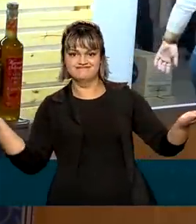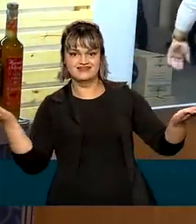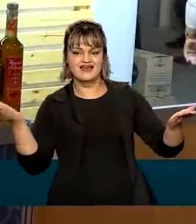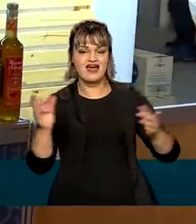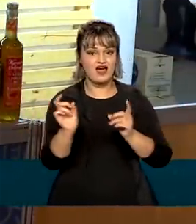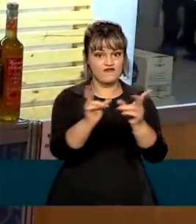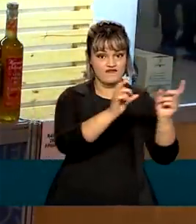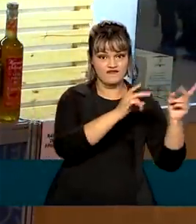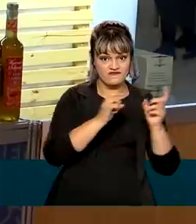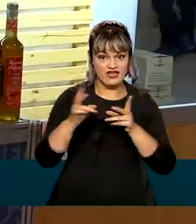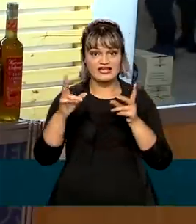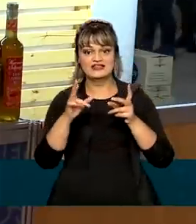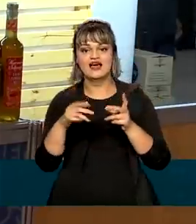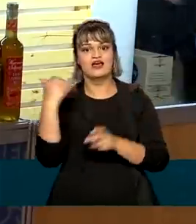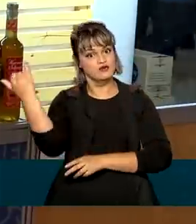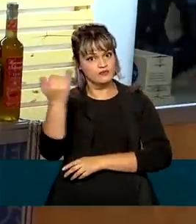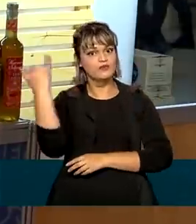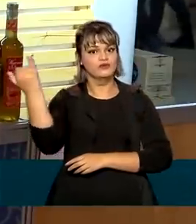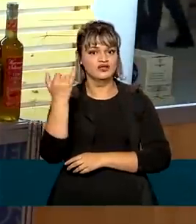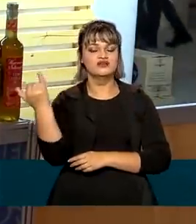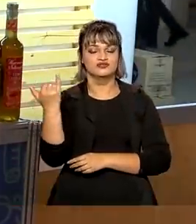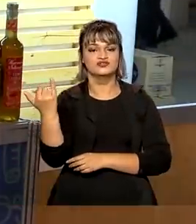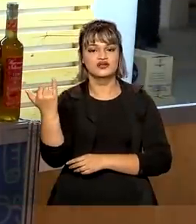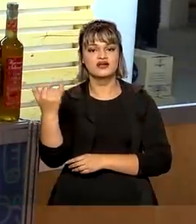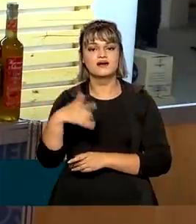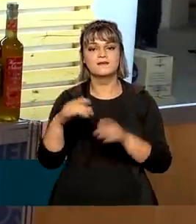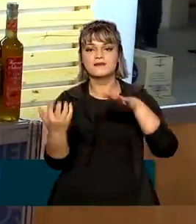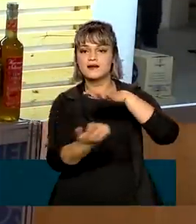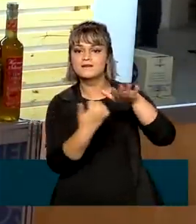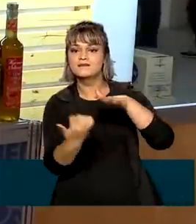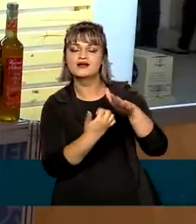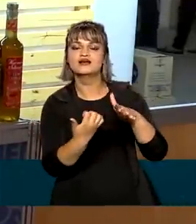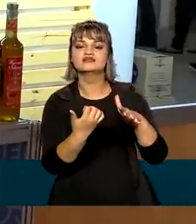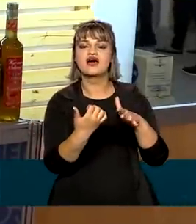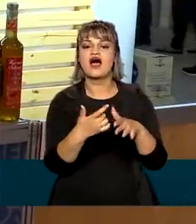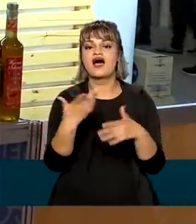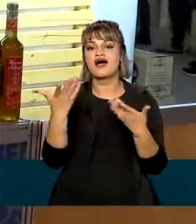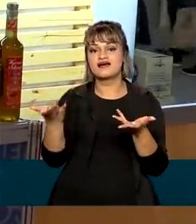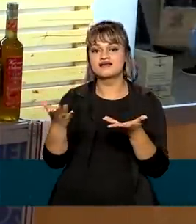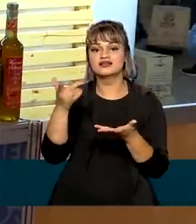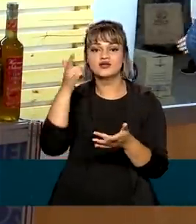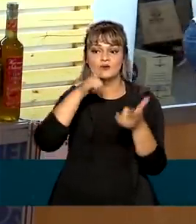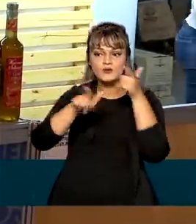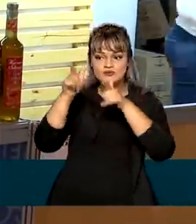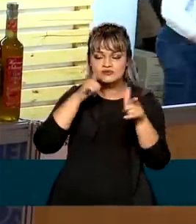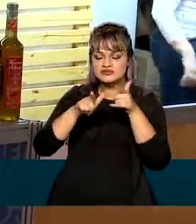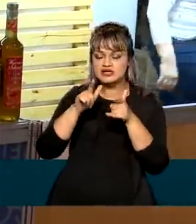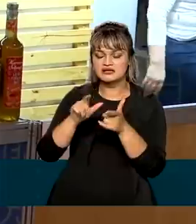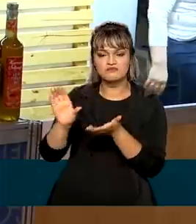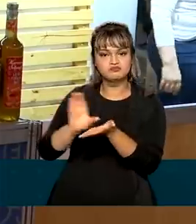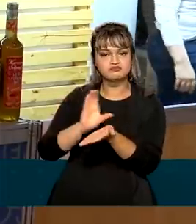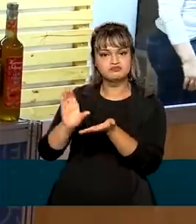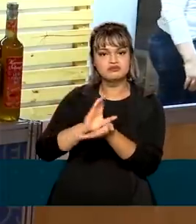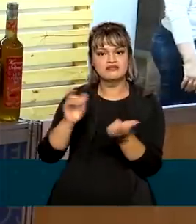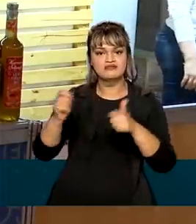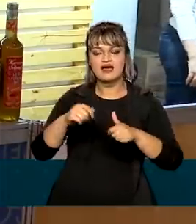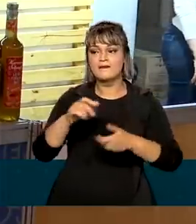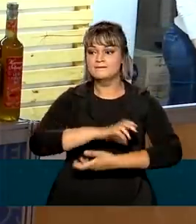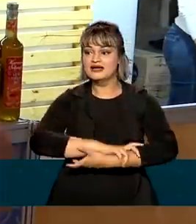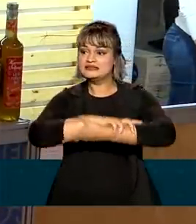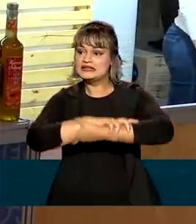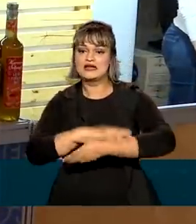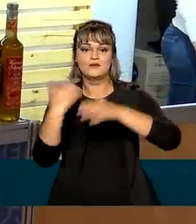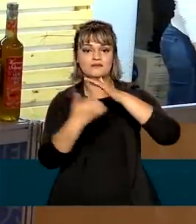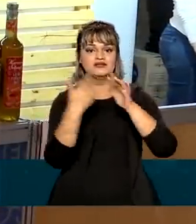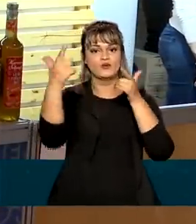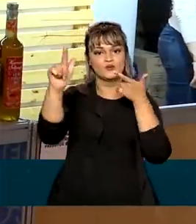As vendas são muito importantes para a empresa. Você acaba fechando muitos negócios com parceiros